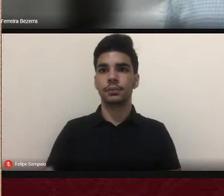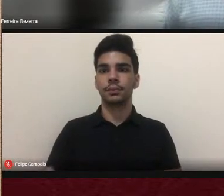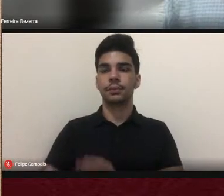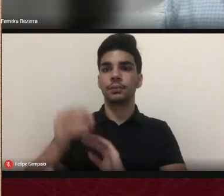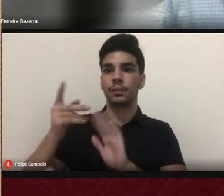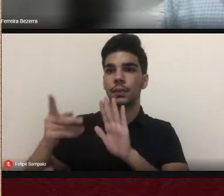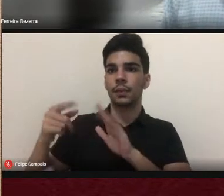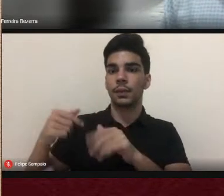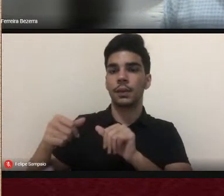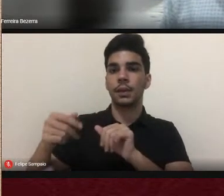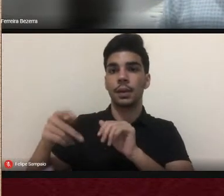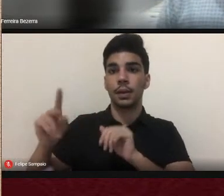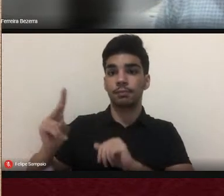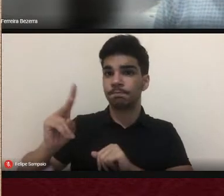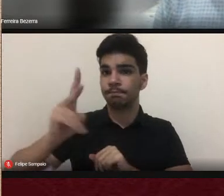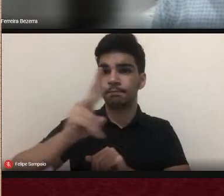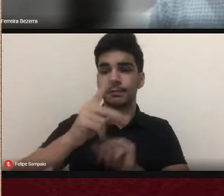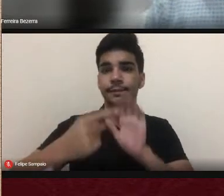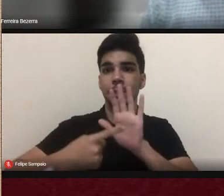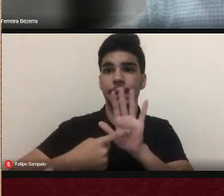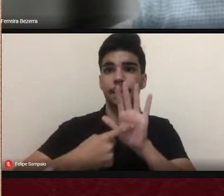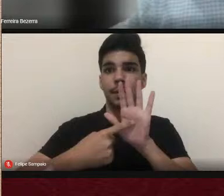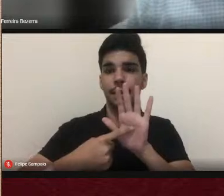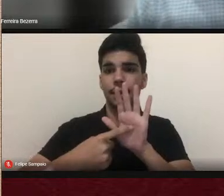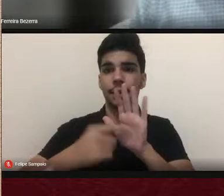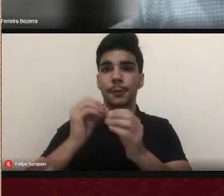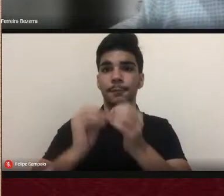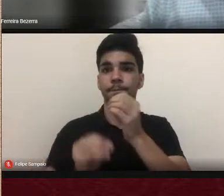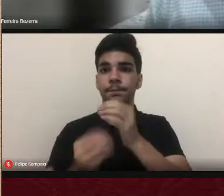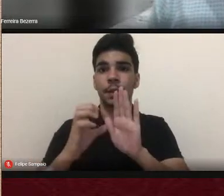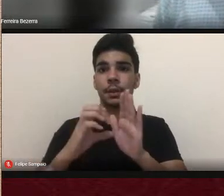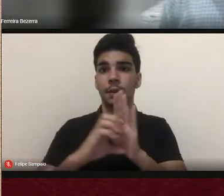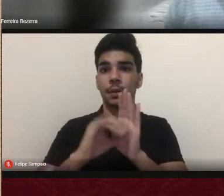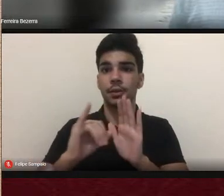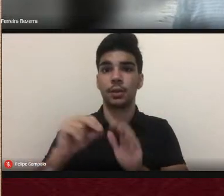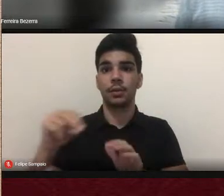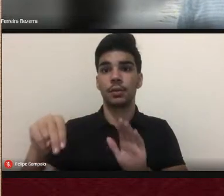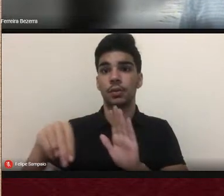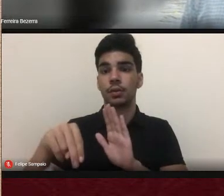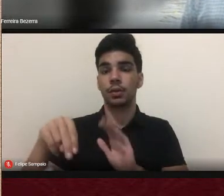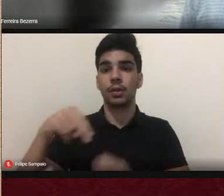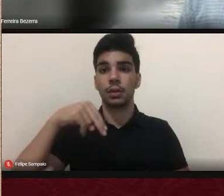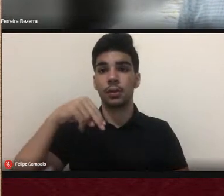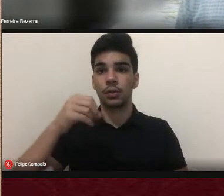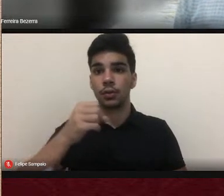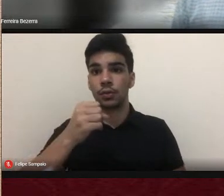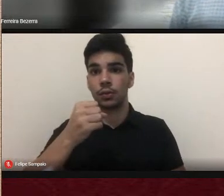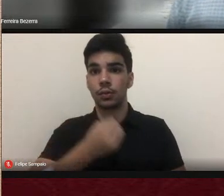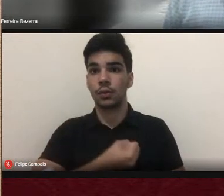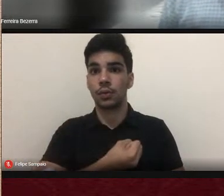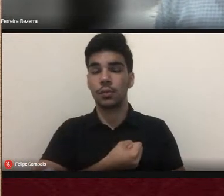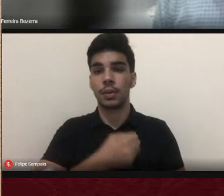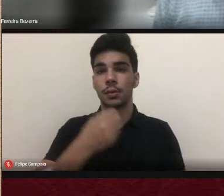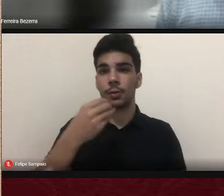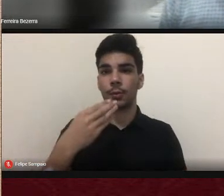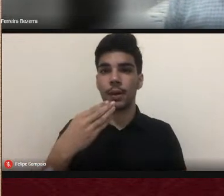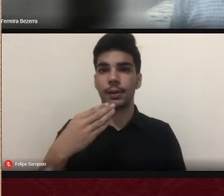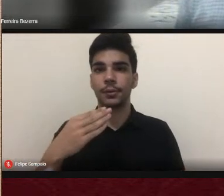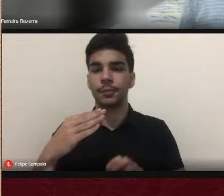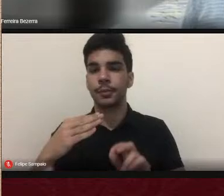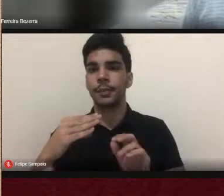apresentação das obras do edital número 4 de 2018 obras acadêmicas